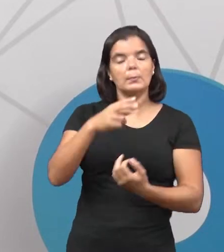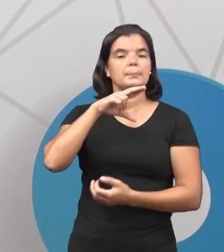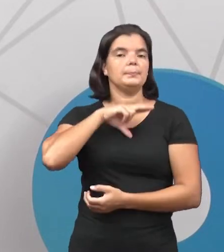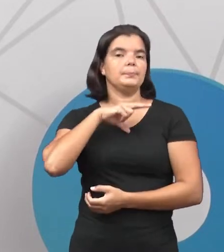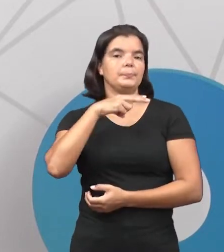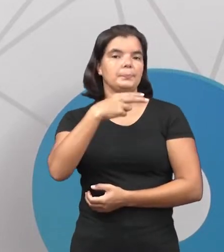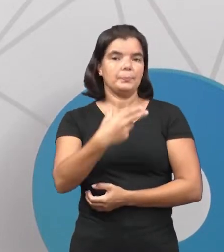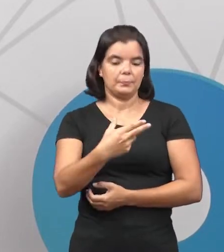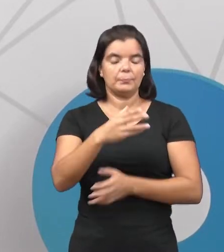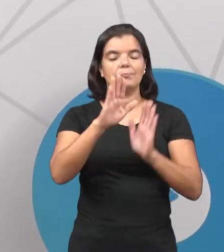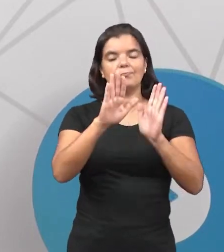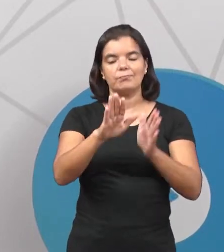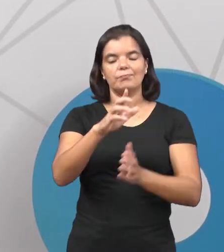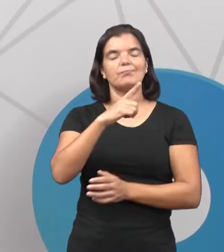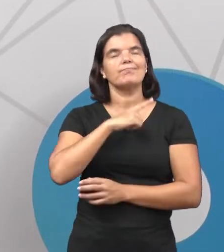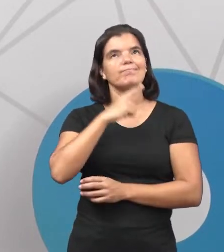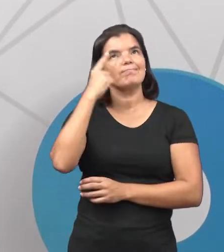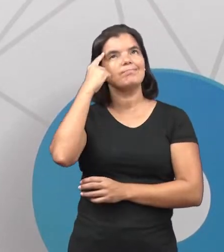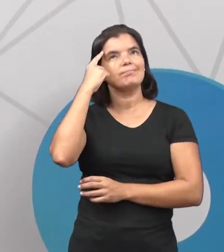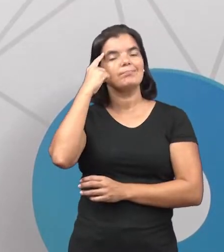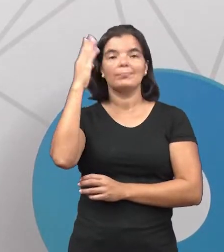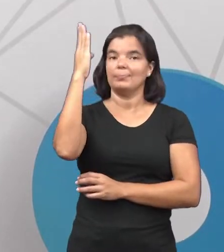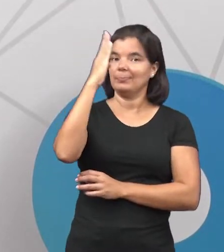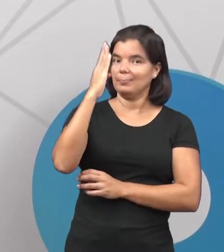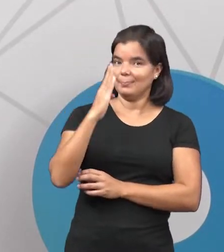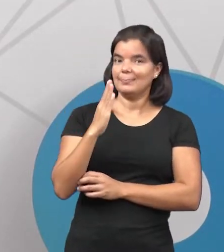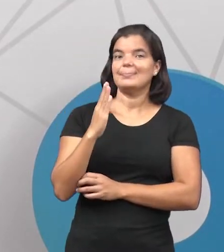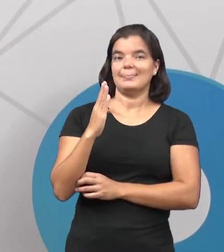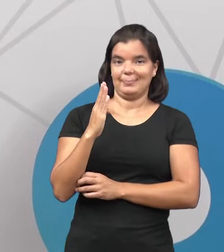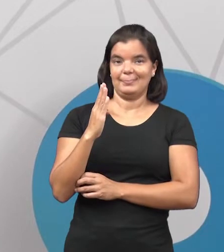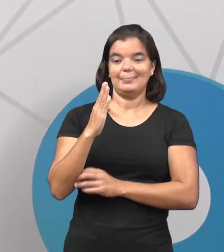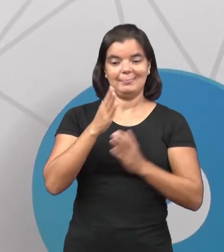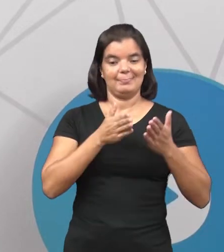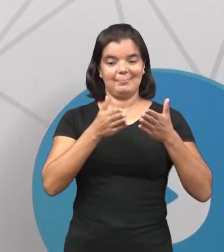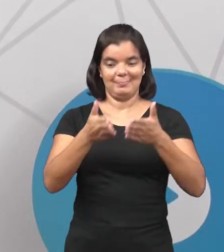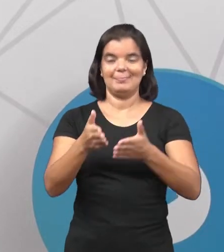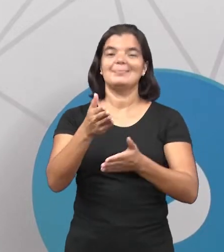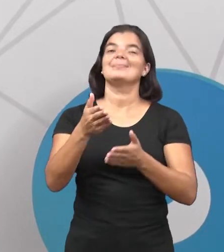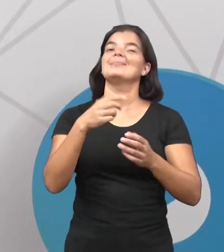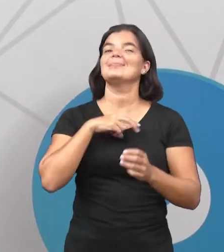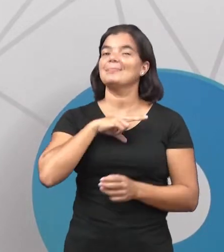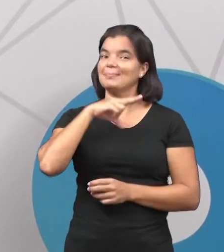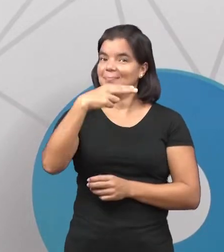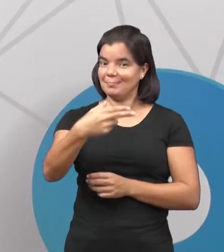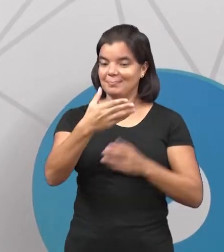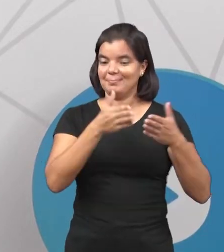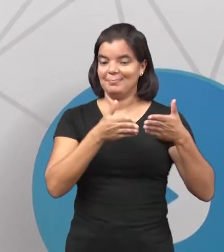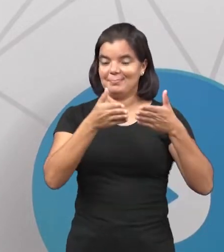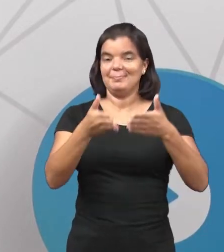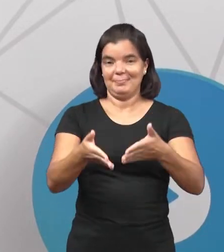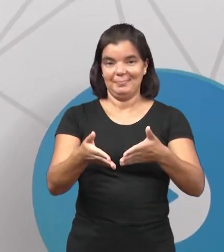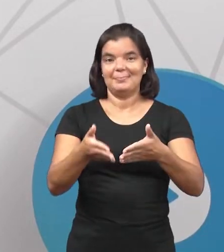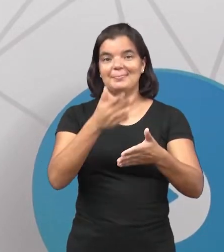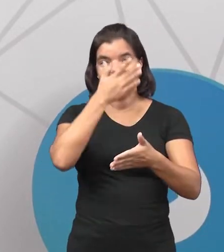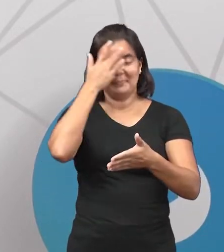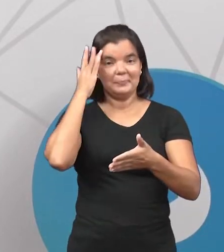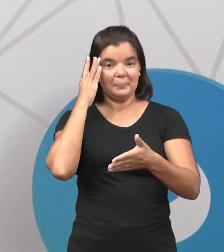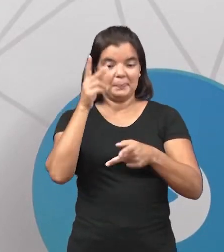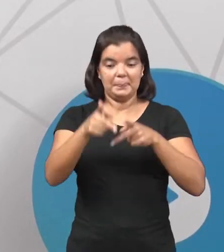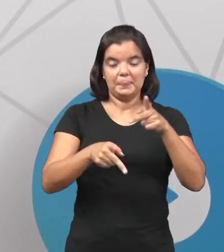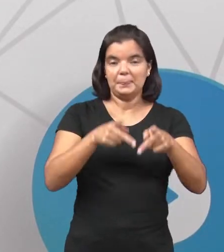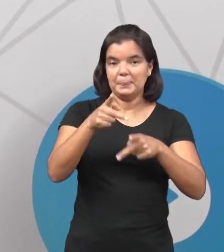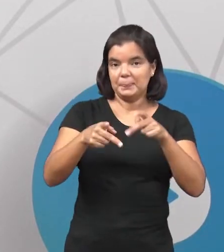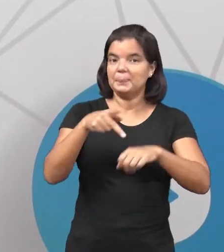portuguesa, já temos a ideia do Brasil, né? Colonizado pelos portugueses, a chegada desses colonizadores